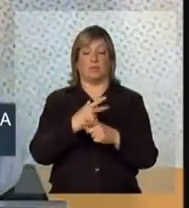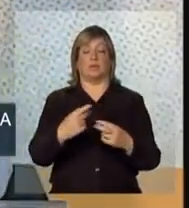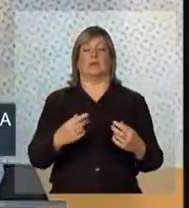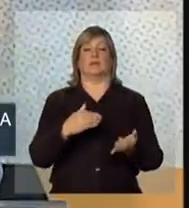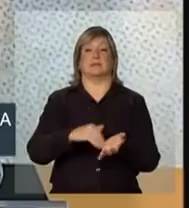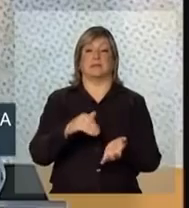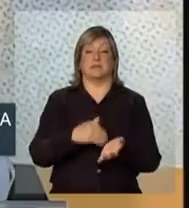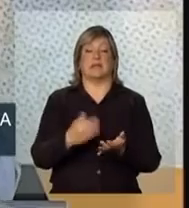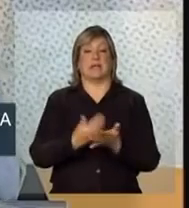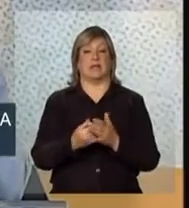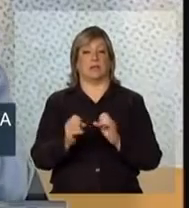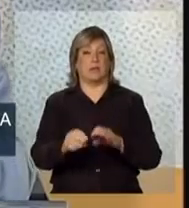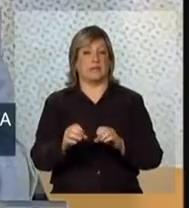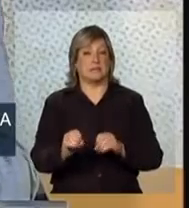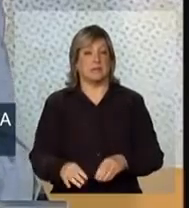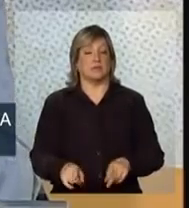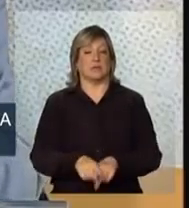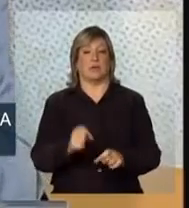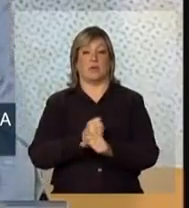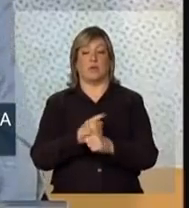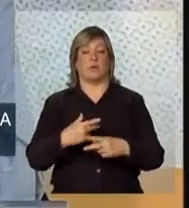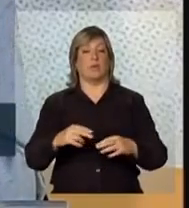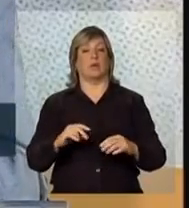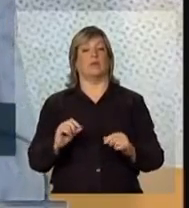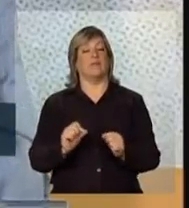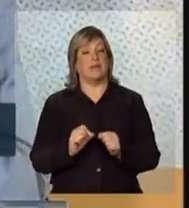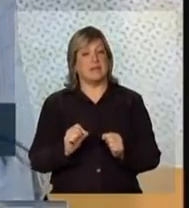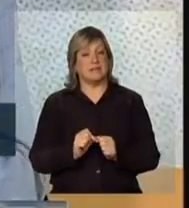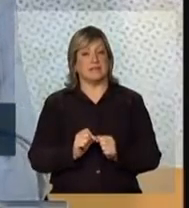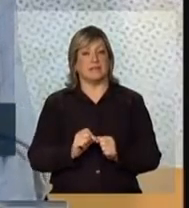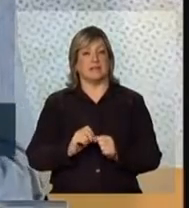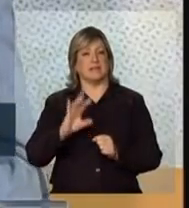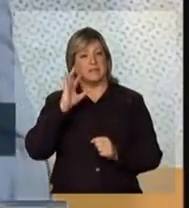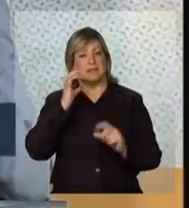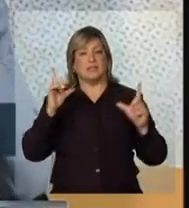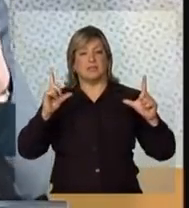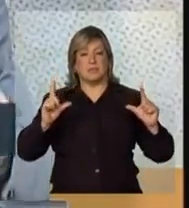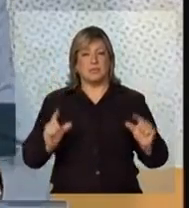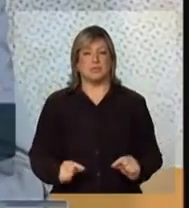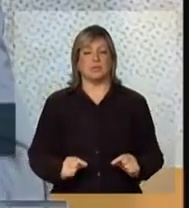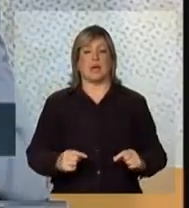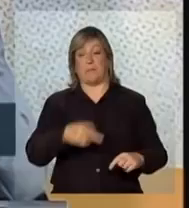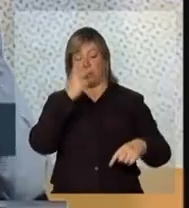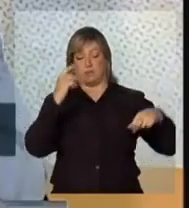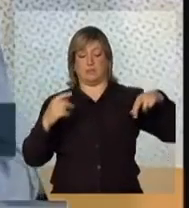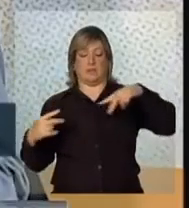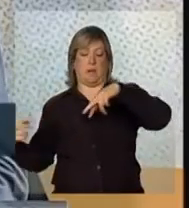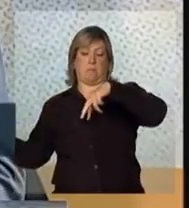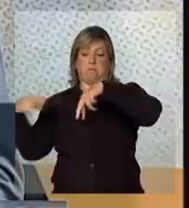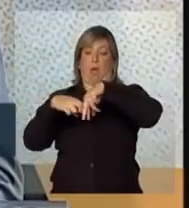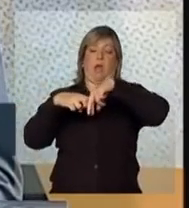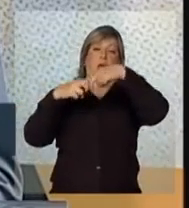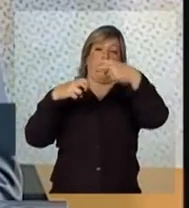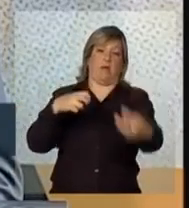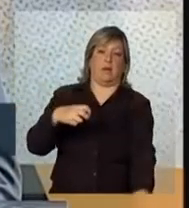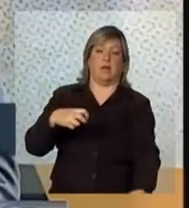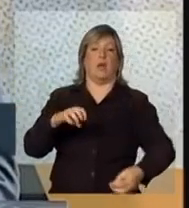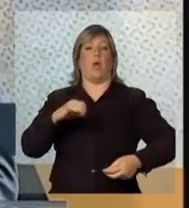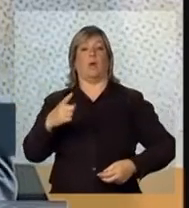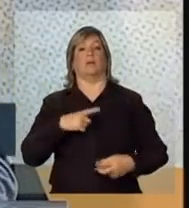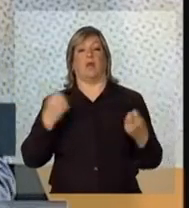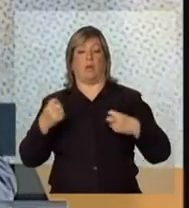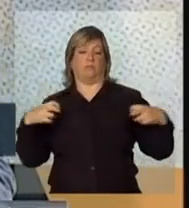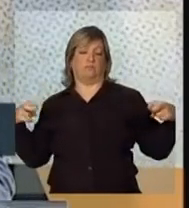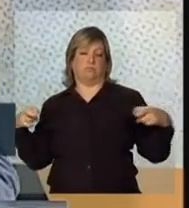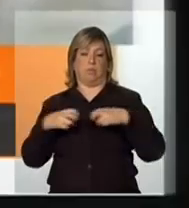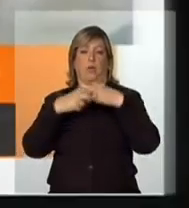Secretaria de Educação, fazer determinadas ações que reduzam o impacto dos atropelamentos, das colisões, de todos os acidentes de